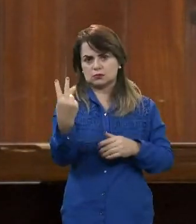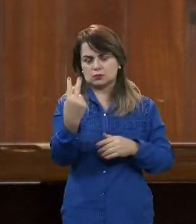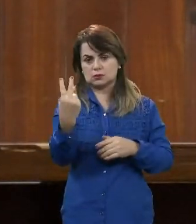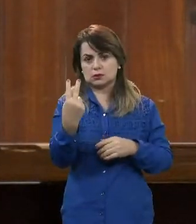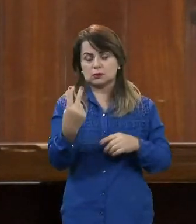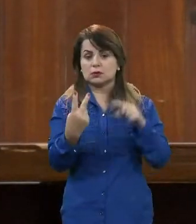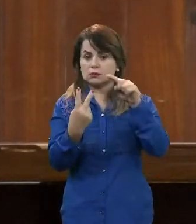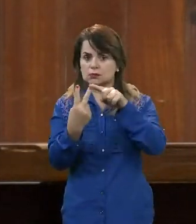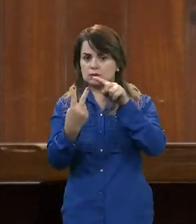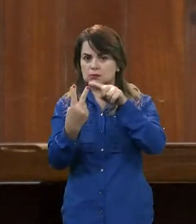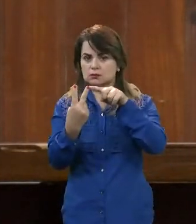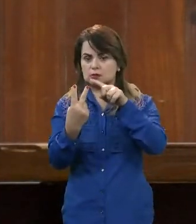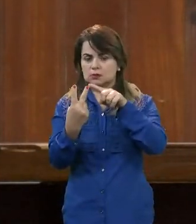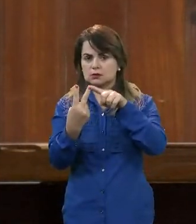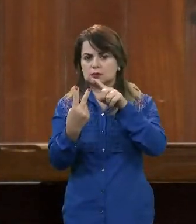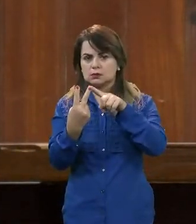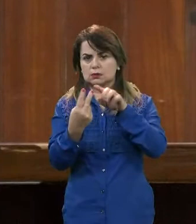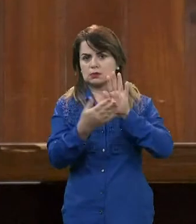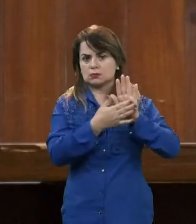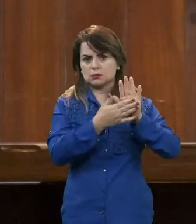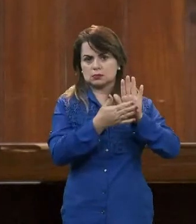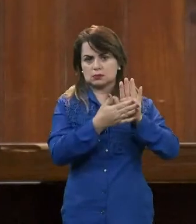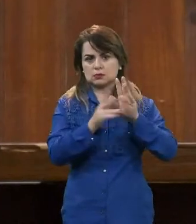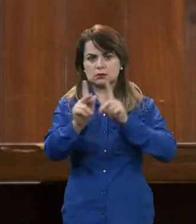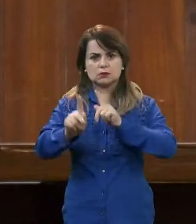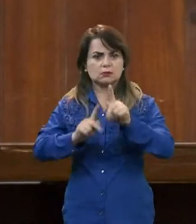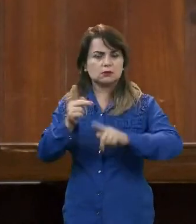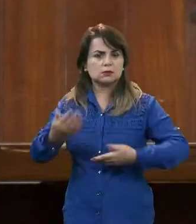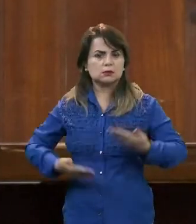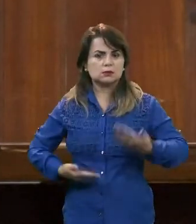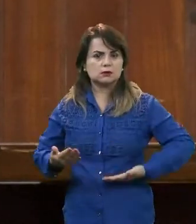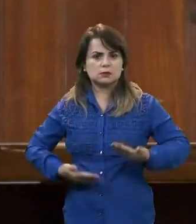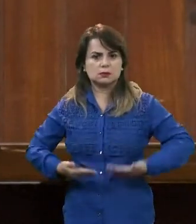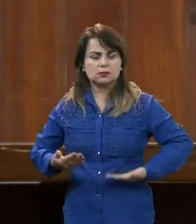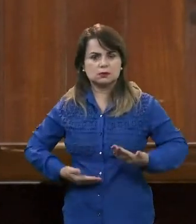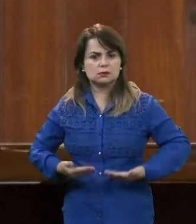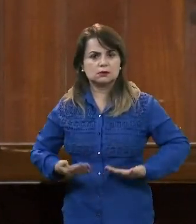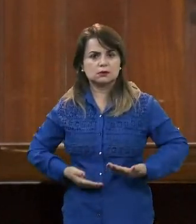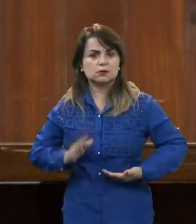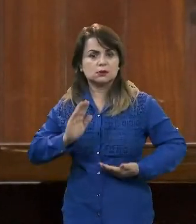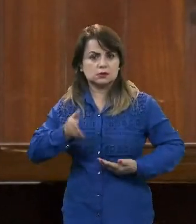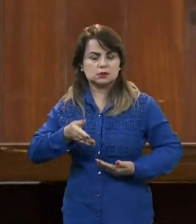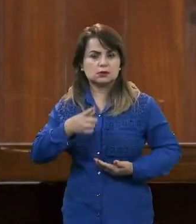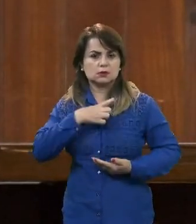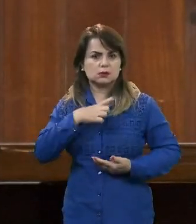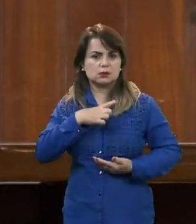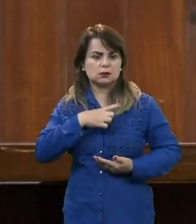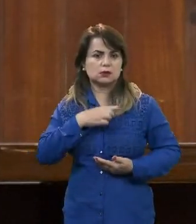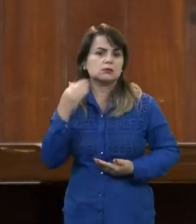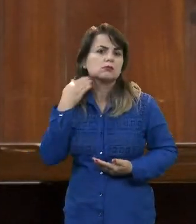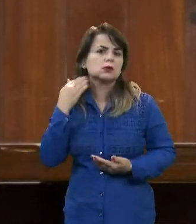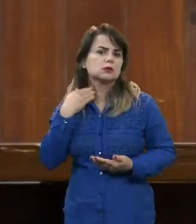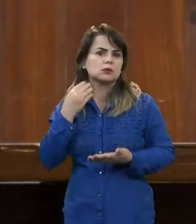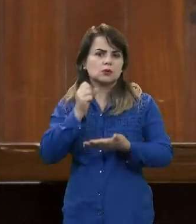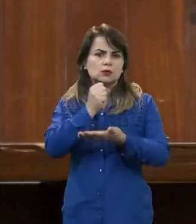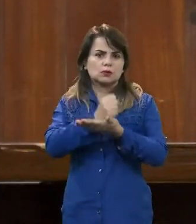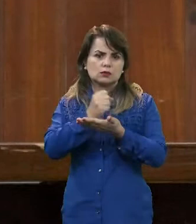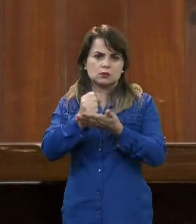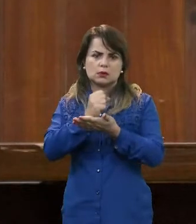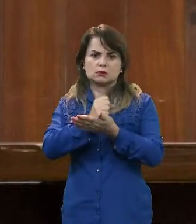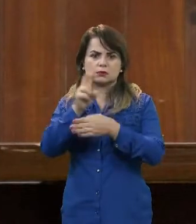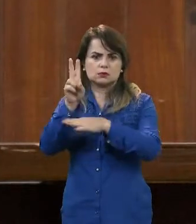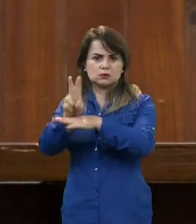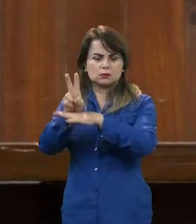proposta é uma proposta àqueles servidores que já possuem contratos de consignado conosco